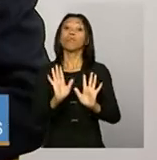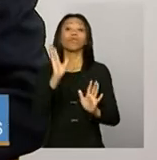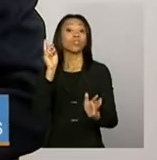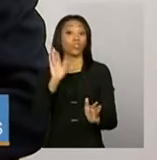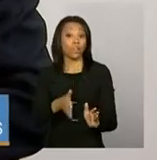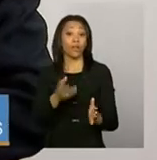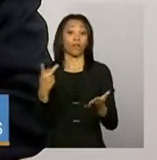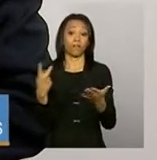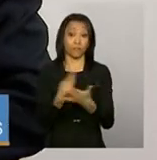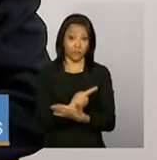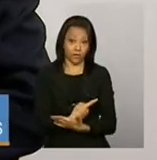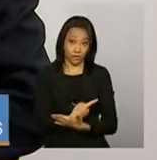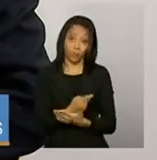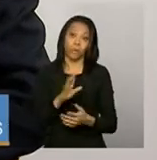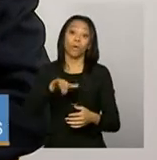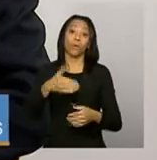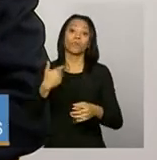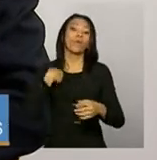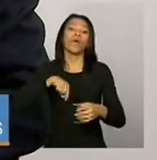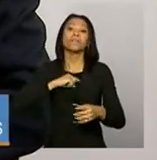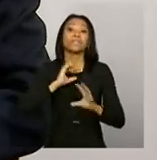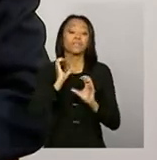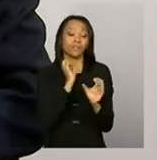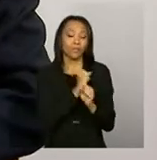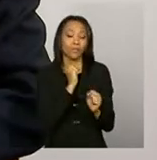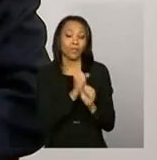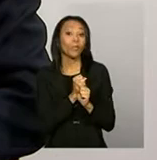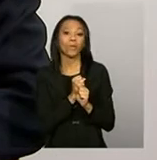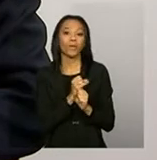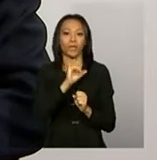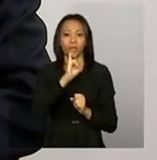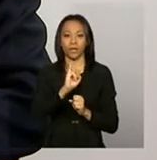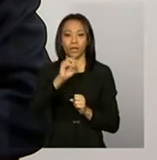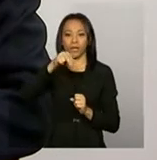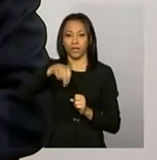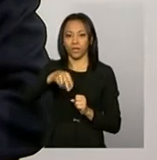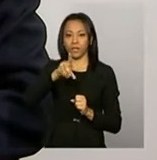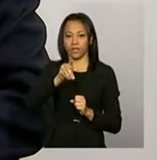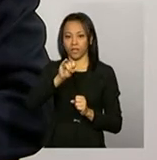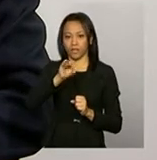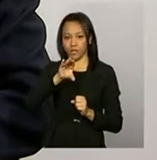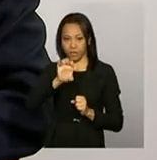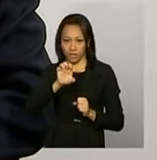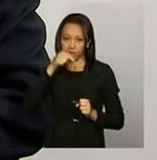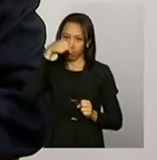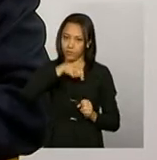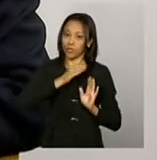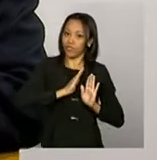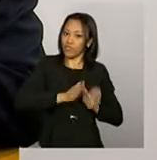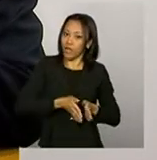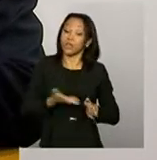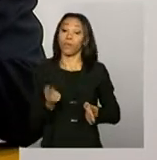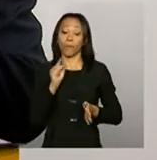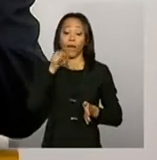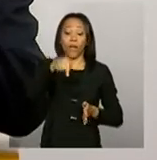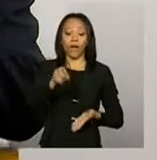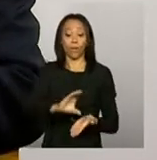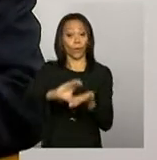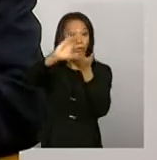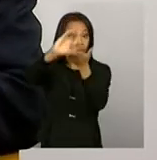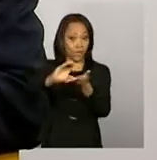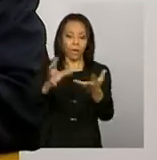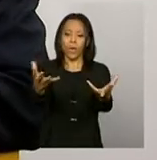nós calculamos o índice. Agora, ele precisa, o Conselho pega essa